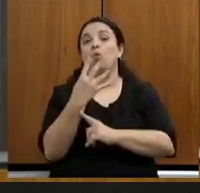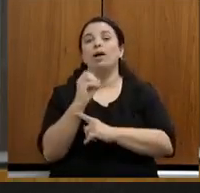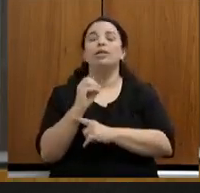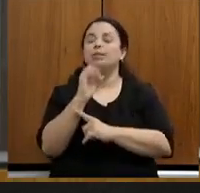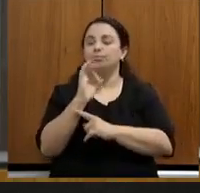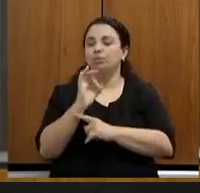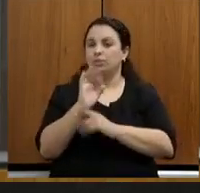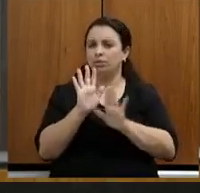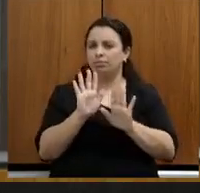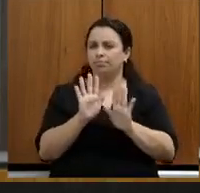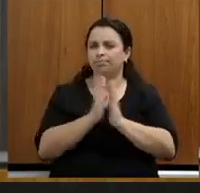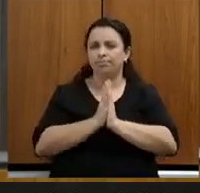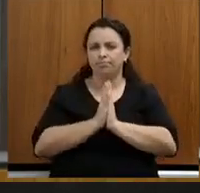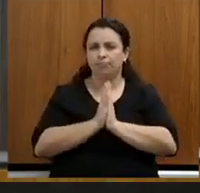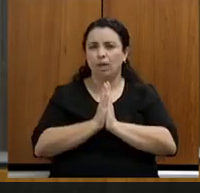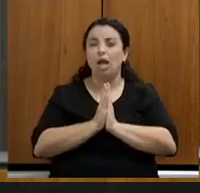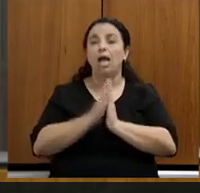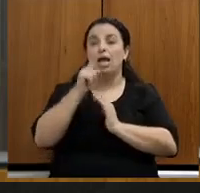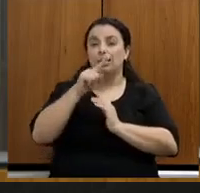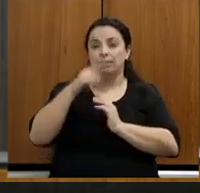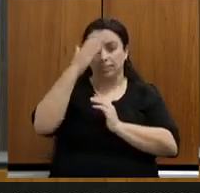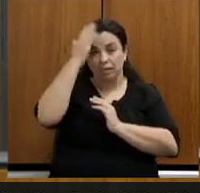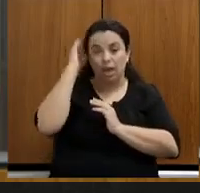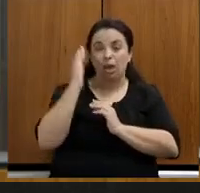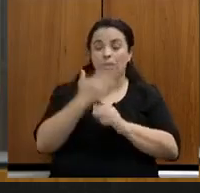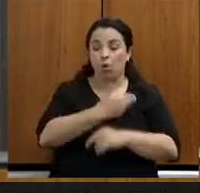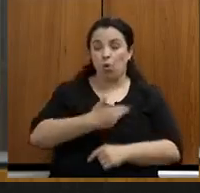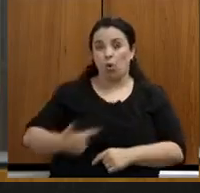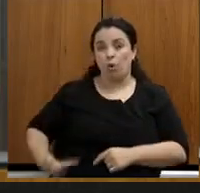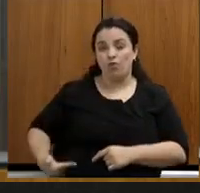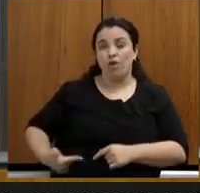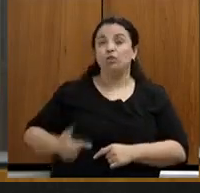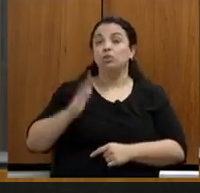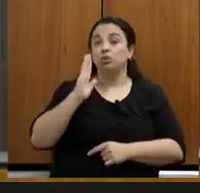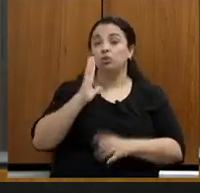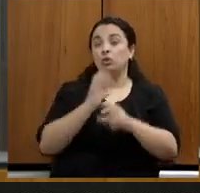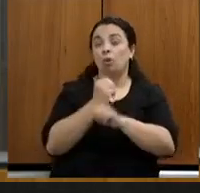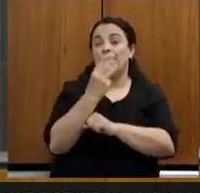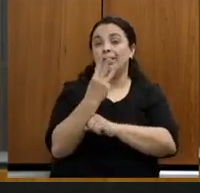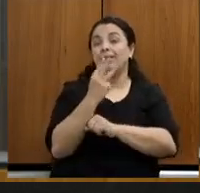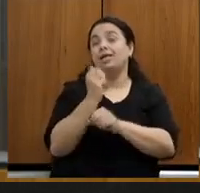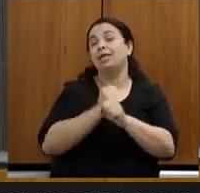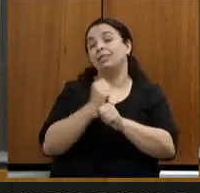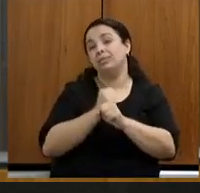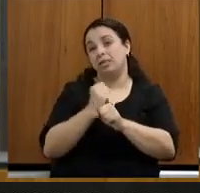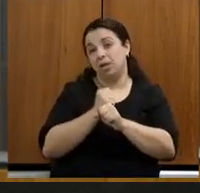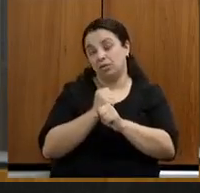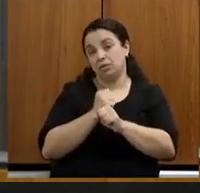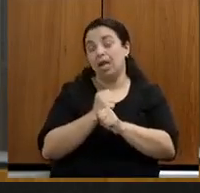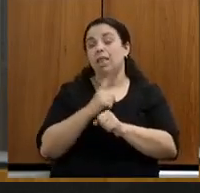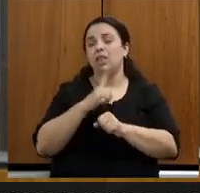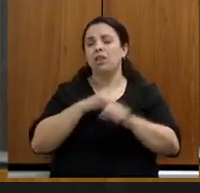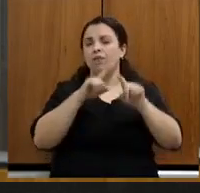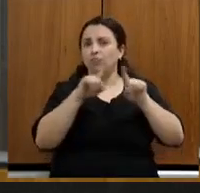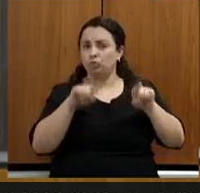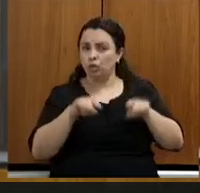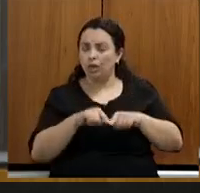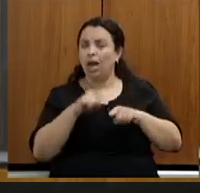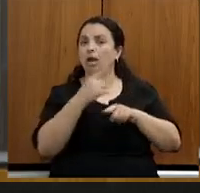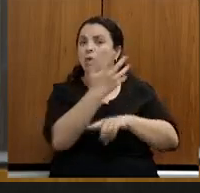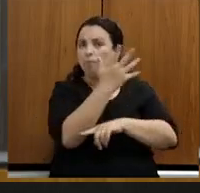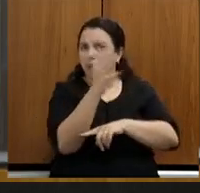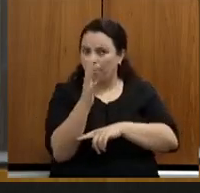governo Zema, e o que me chama a atenção, não só em relação aos servidores do meio ambiente, mas a todo o funcionalismo público